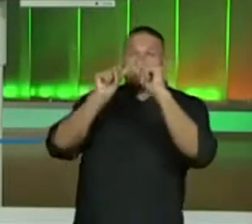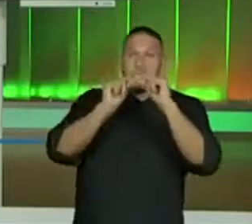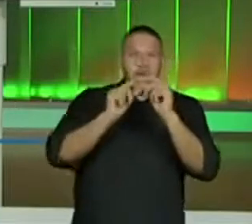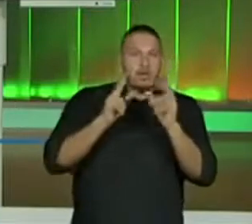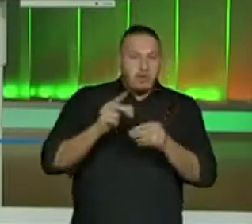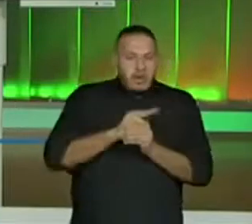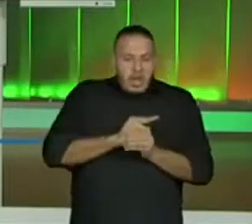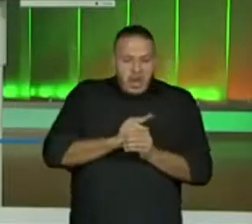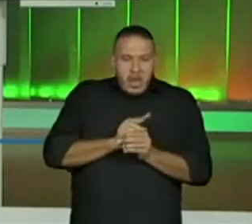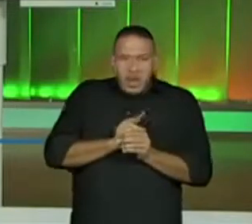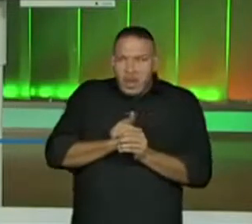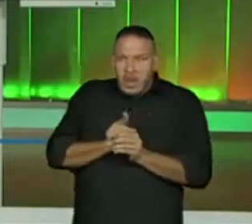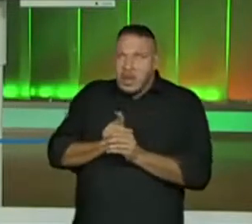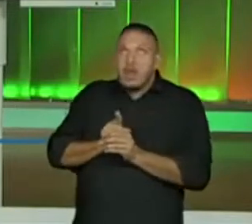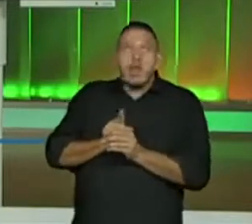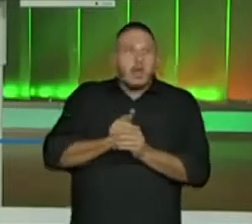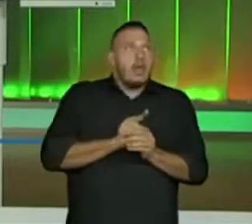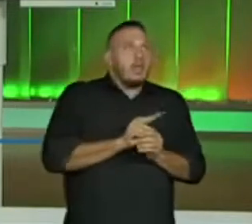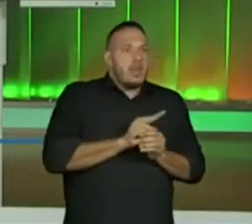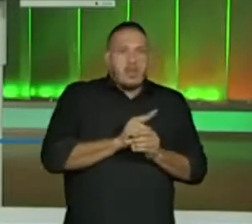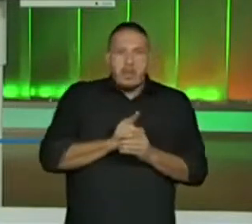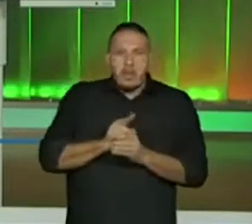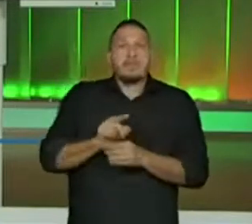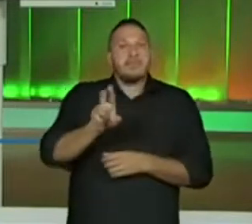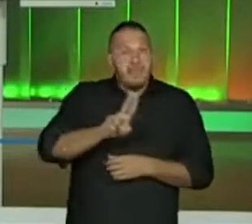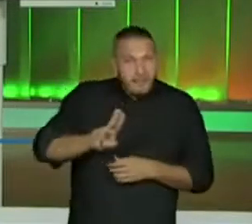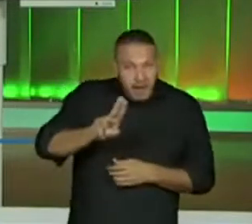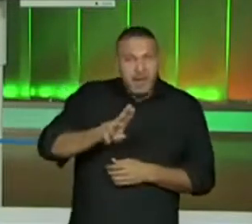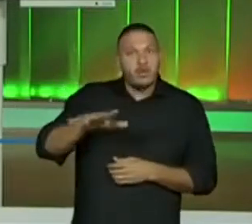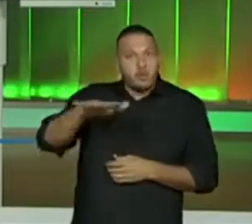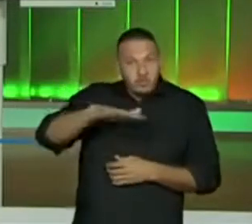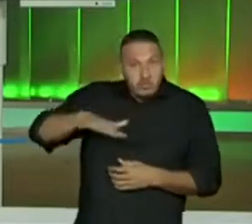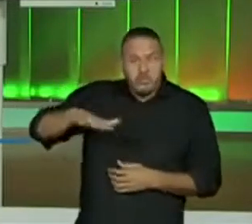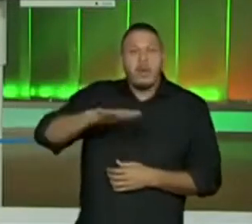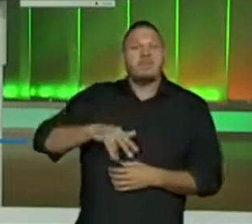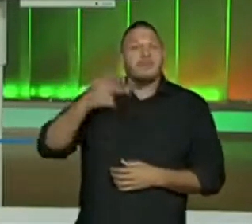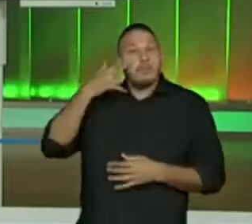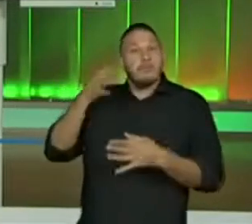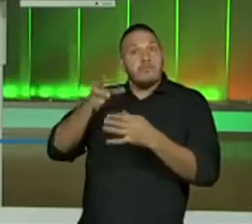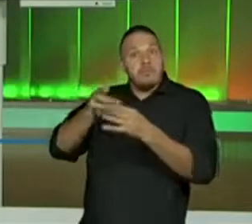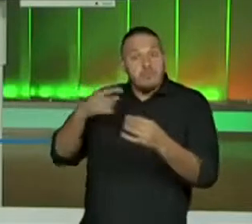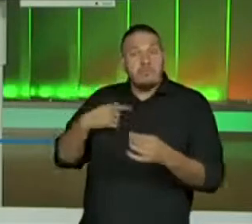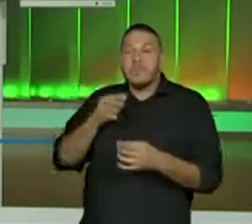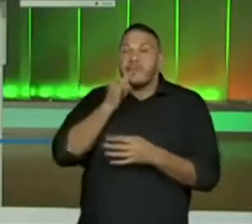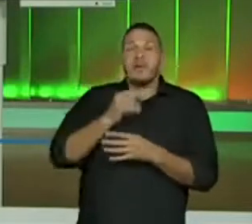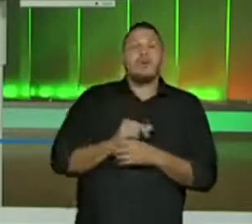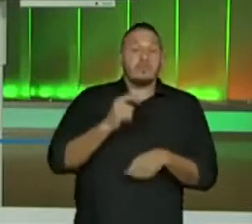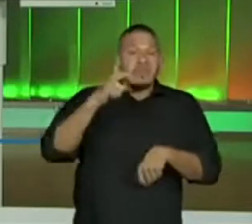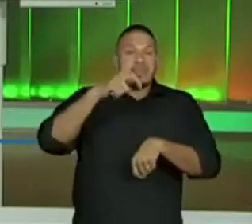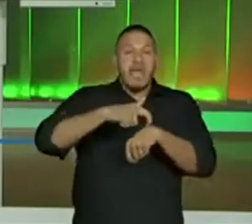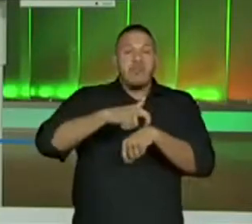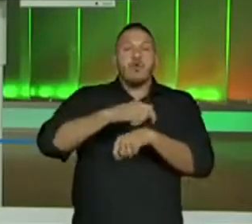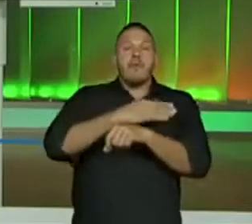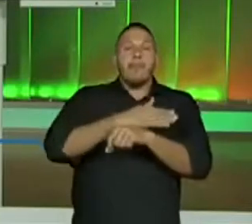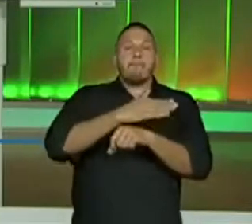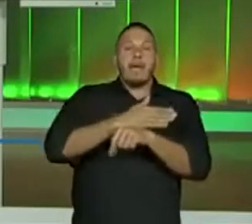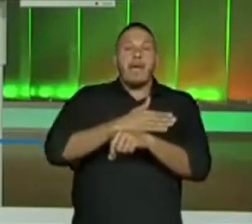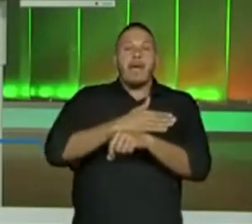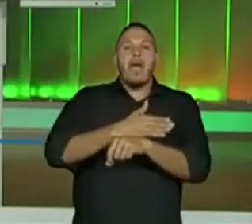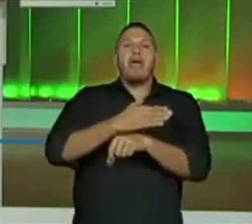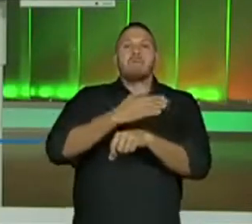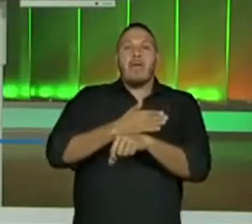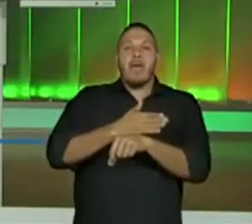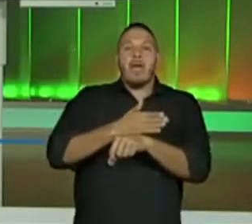as constelações são utilizadas pelos indígenas para contar a passagem do tempo para